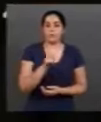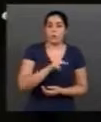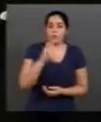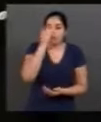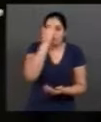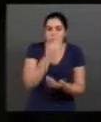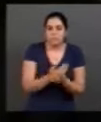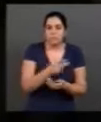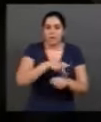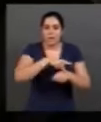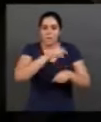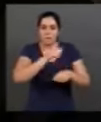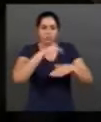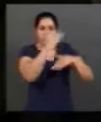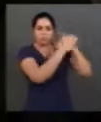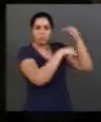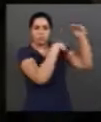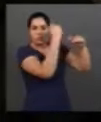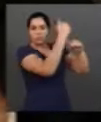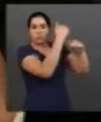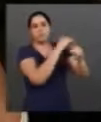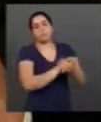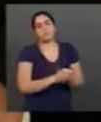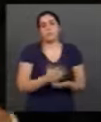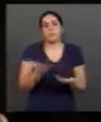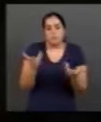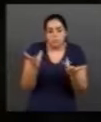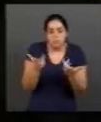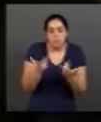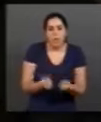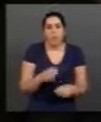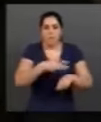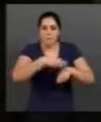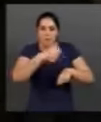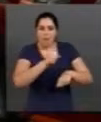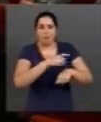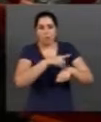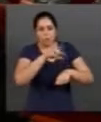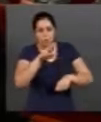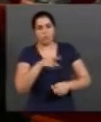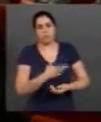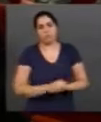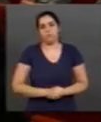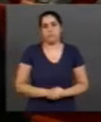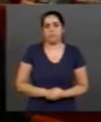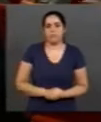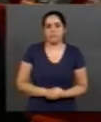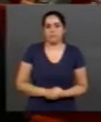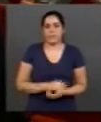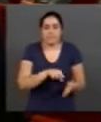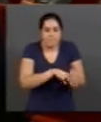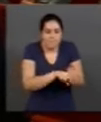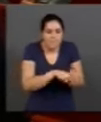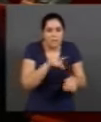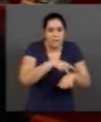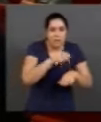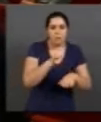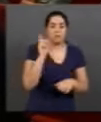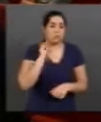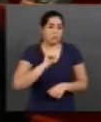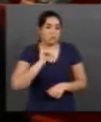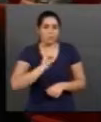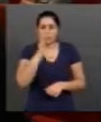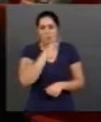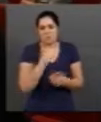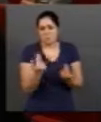-graduação tem evoluído e qualificado bem mestres e doutores. A pesquisa e a pós-graduação em Minas Gerais, como no Brasil